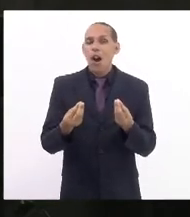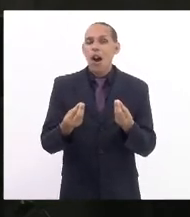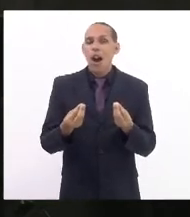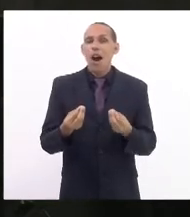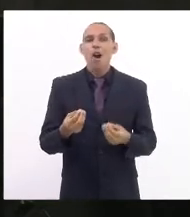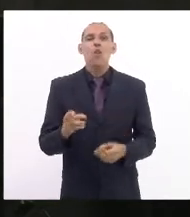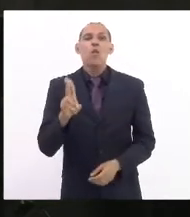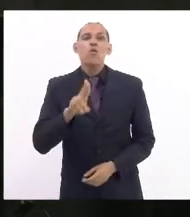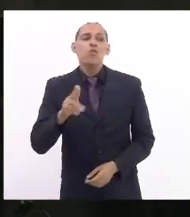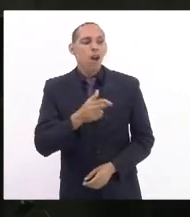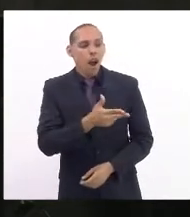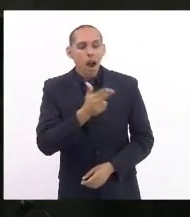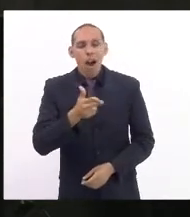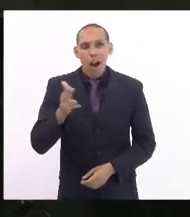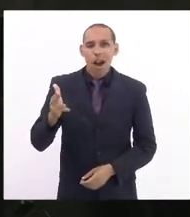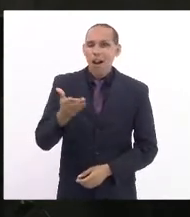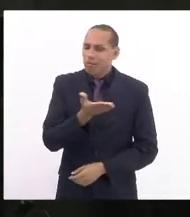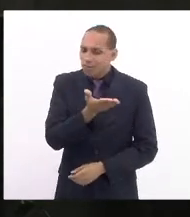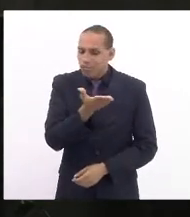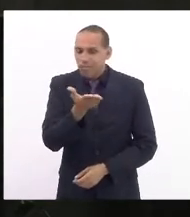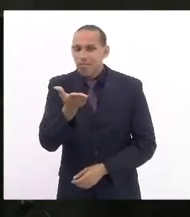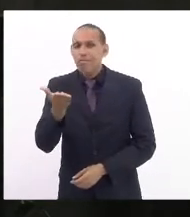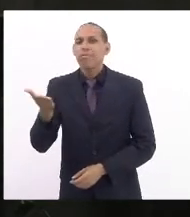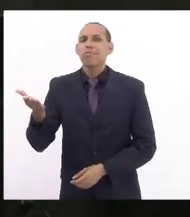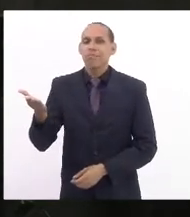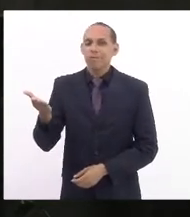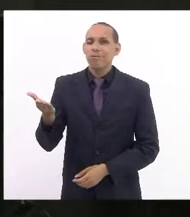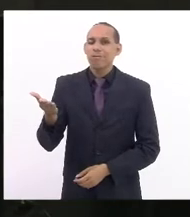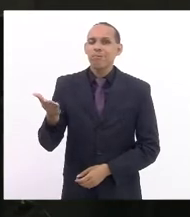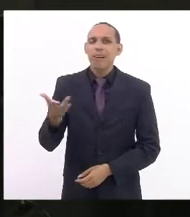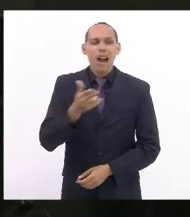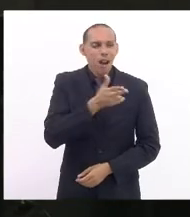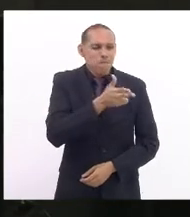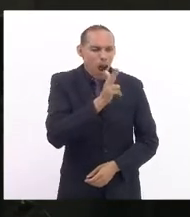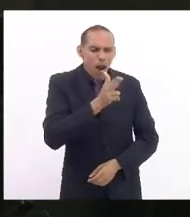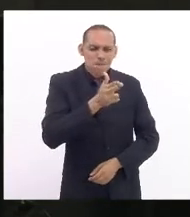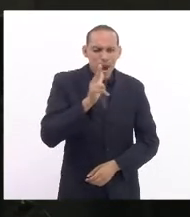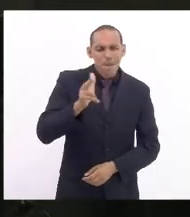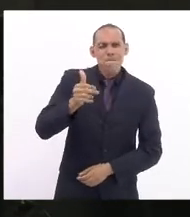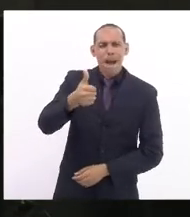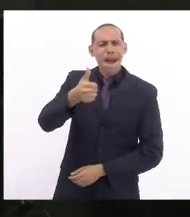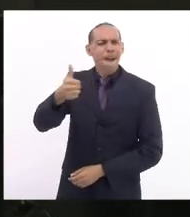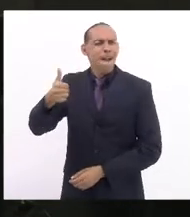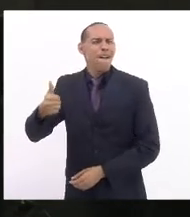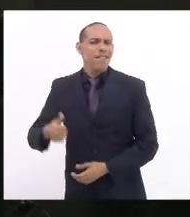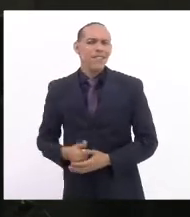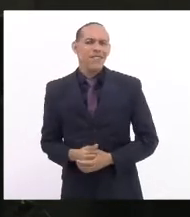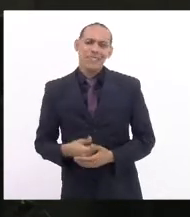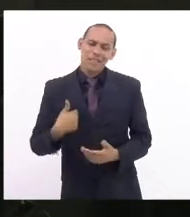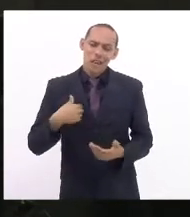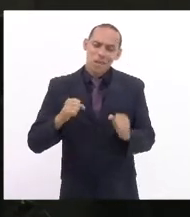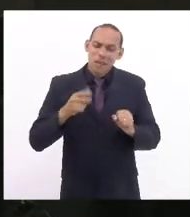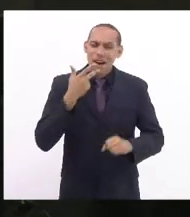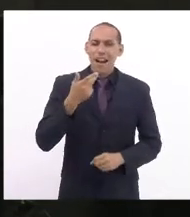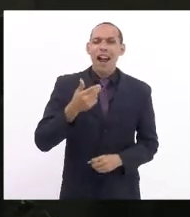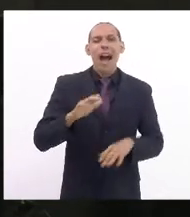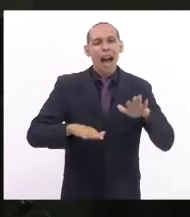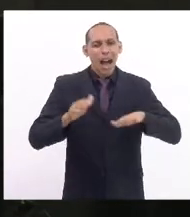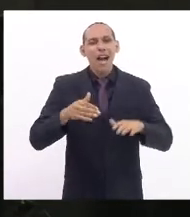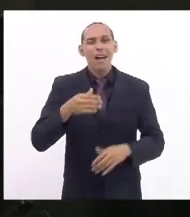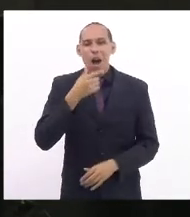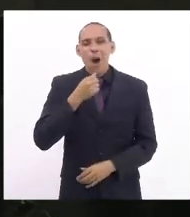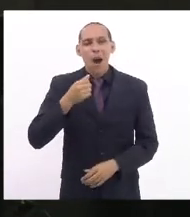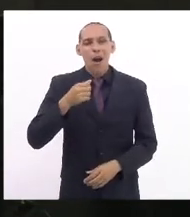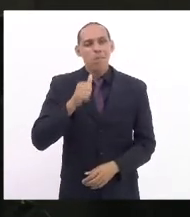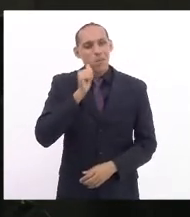ou seja, muitas mulheres hoje também estão atirando muito bem, que eu posso dizer, às vezes, até que melhor que muitos